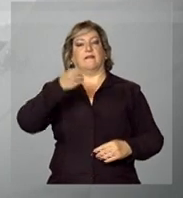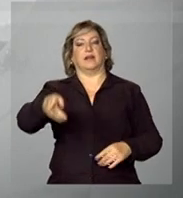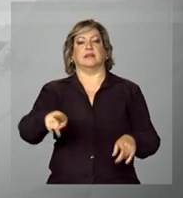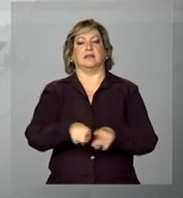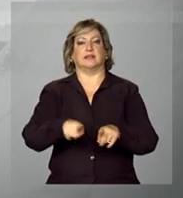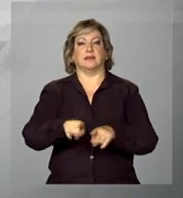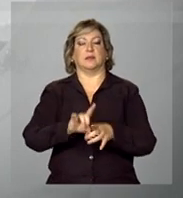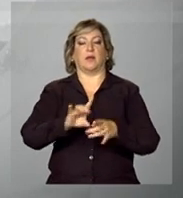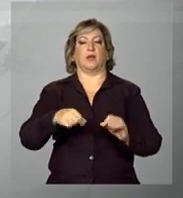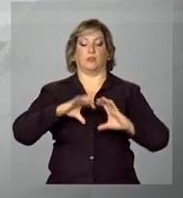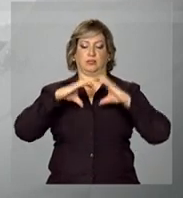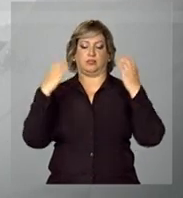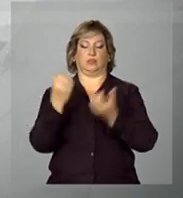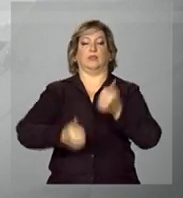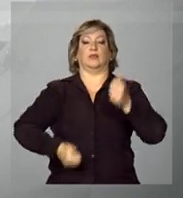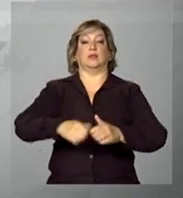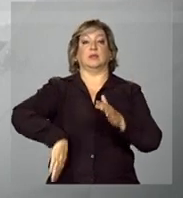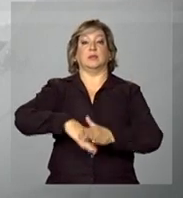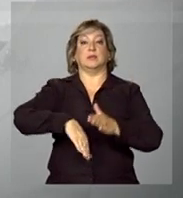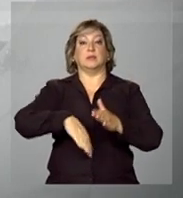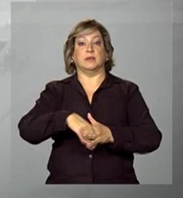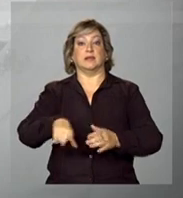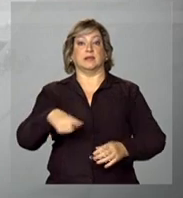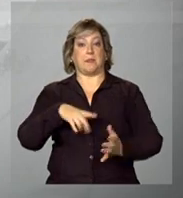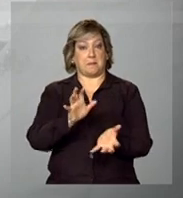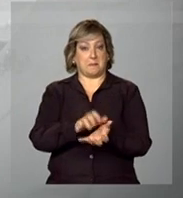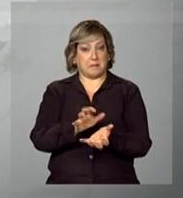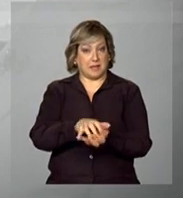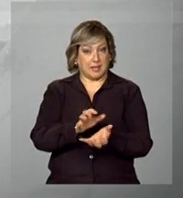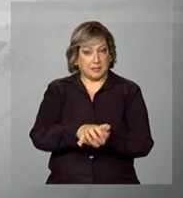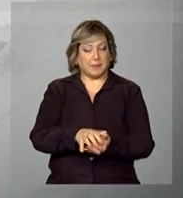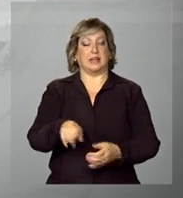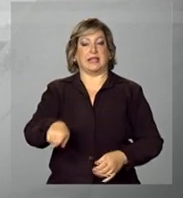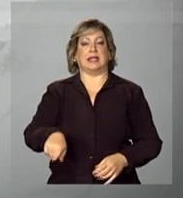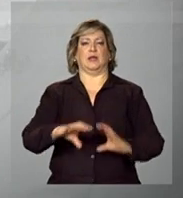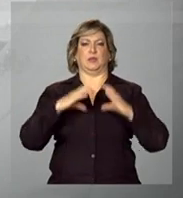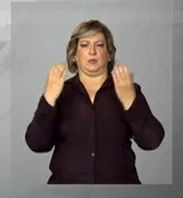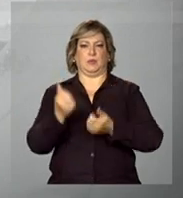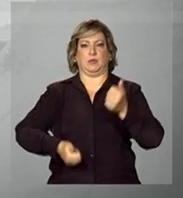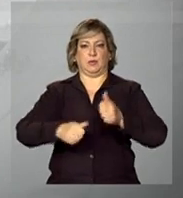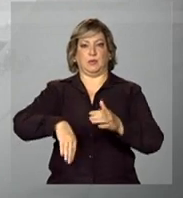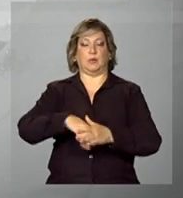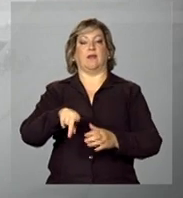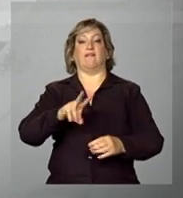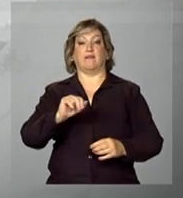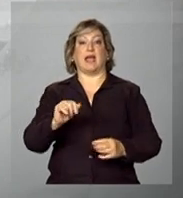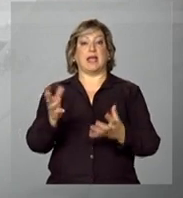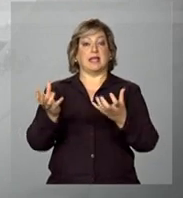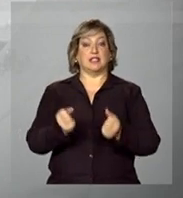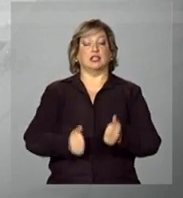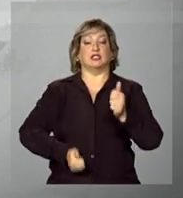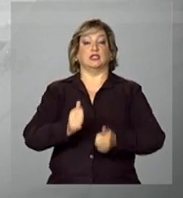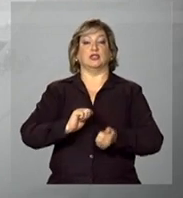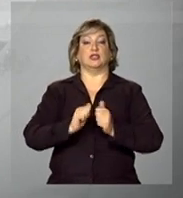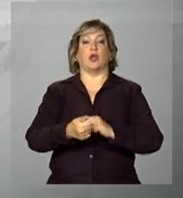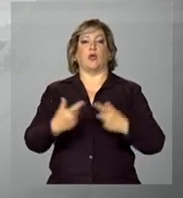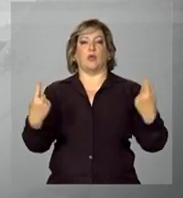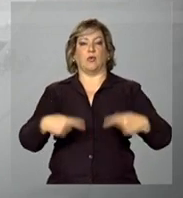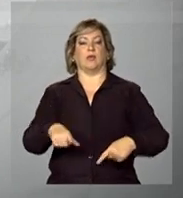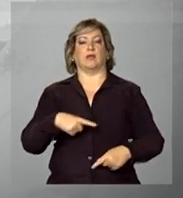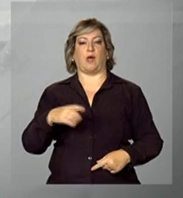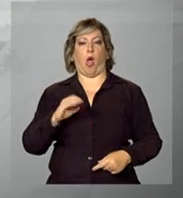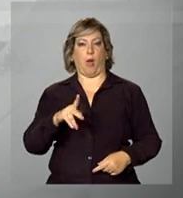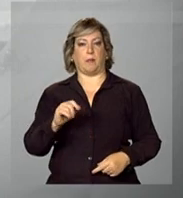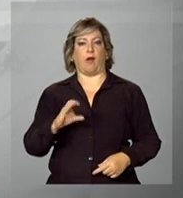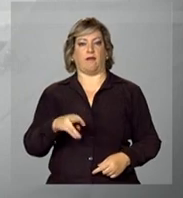da Arena Pernambuco, na região metropolitana de Recife. O estádio vai sediar jogos da Copa das Confederações. Continue